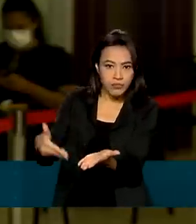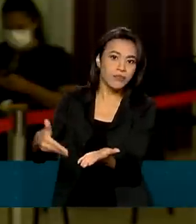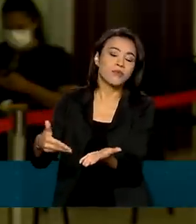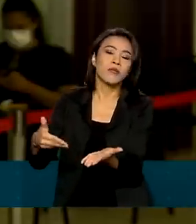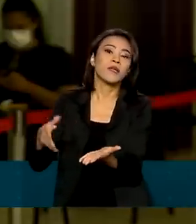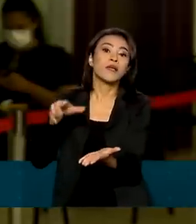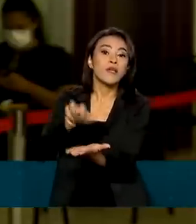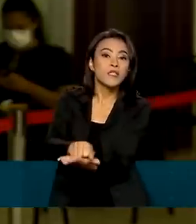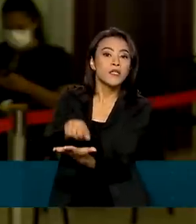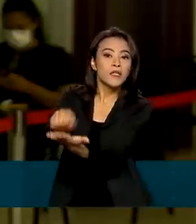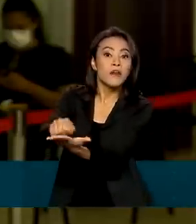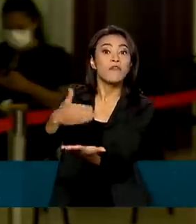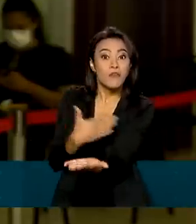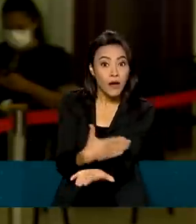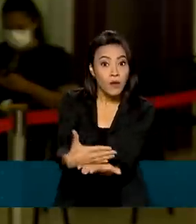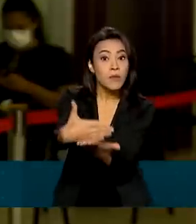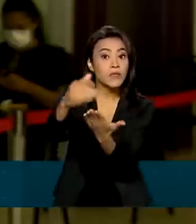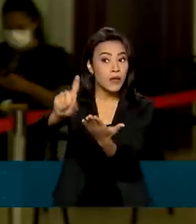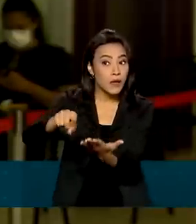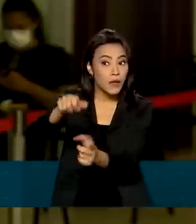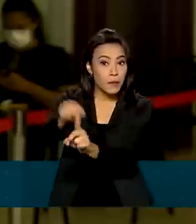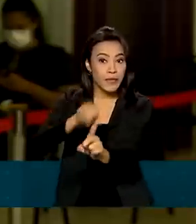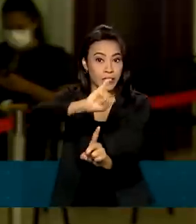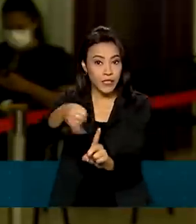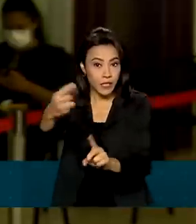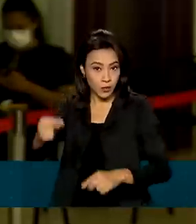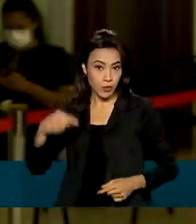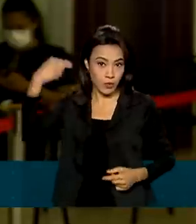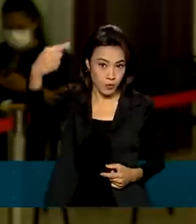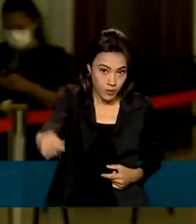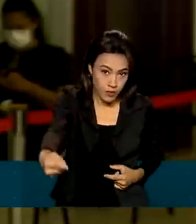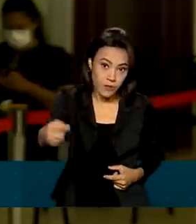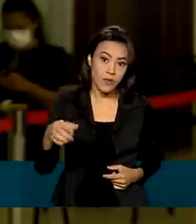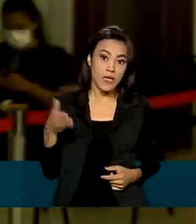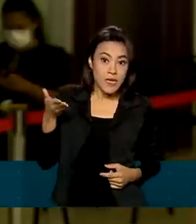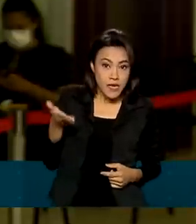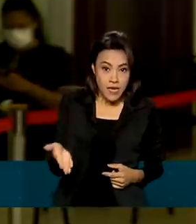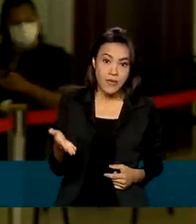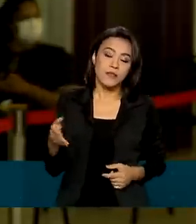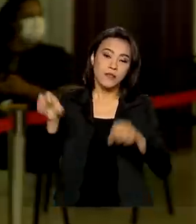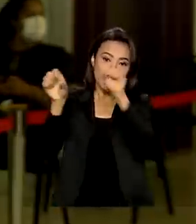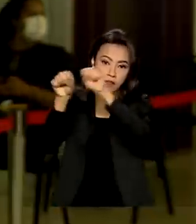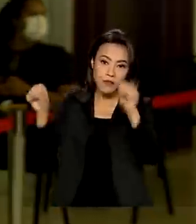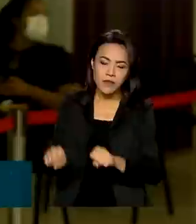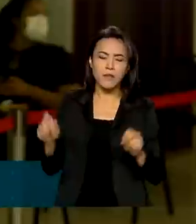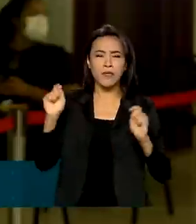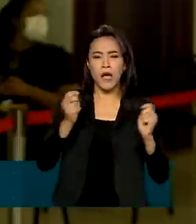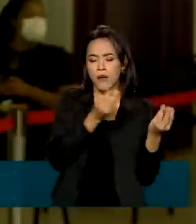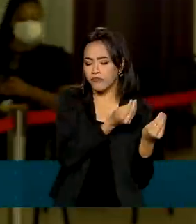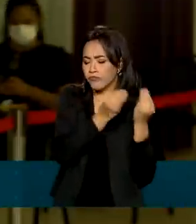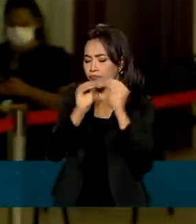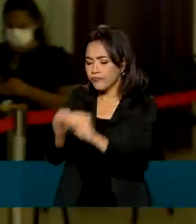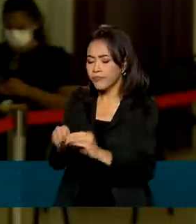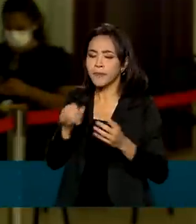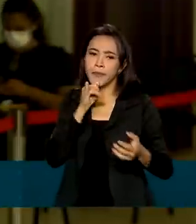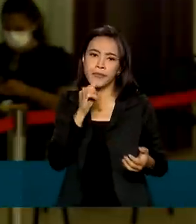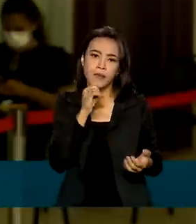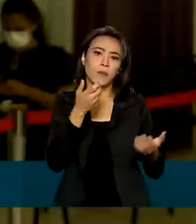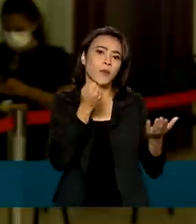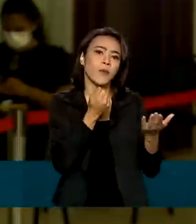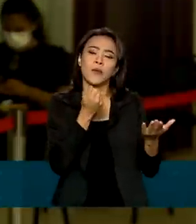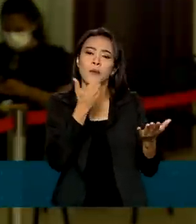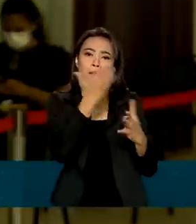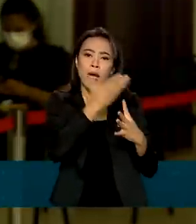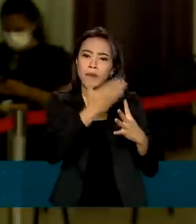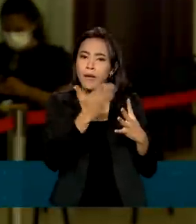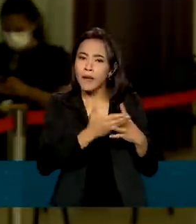começar a funcionar em janeiro do ano que vem. Por meio dele, será possível, por exemplo, registrar e financiar um imóvel em até